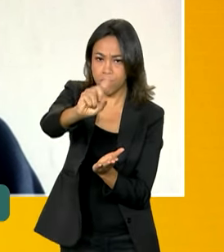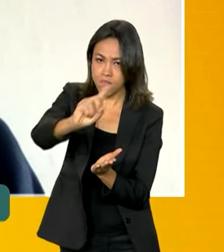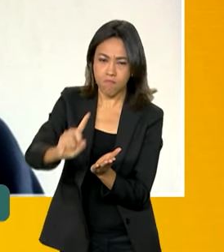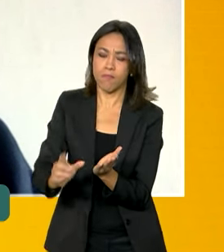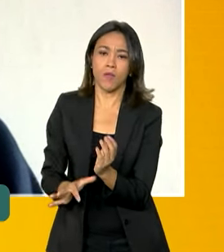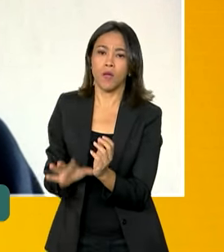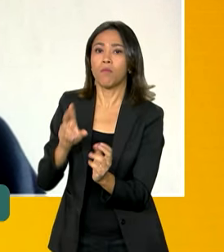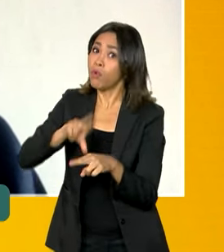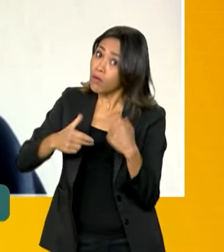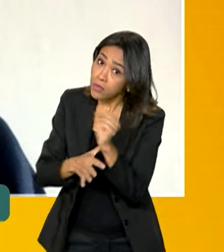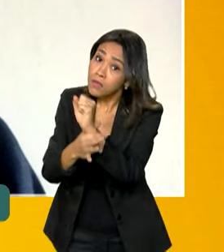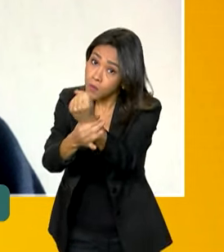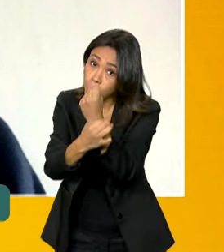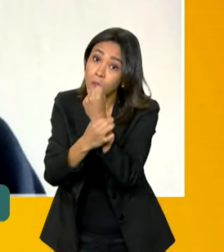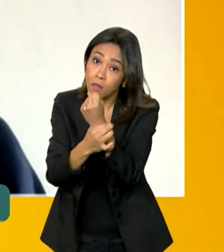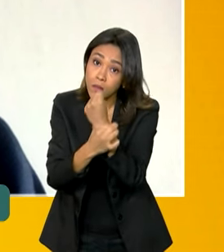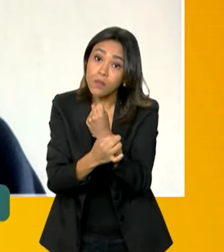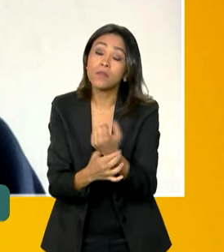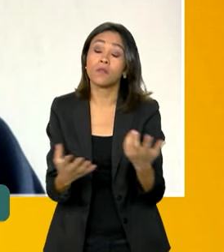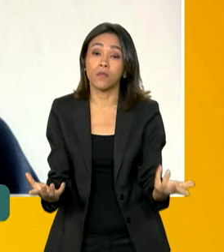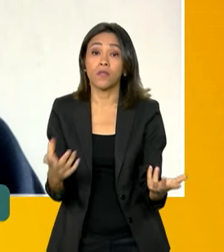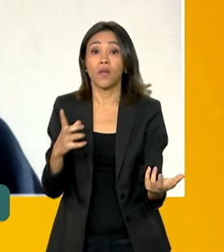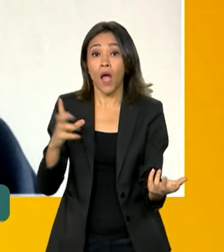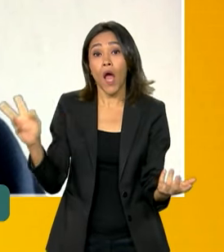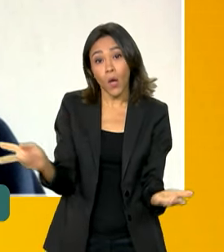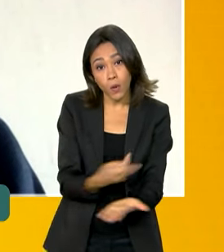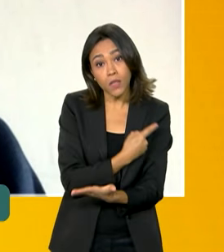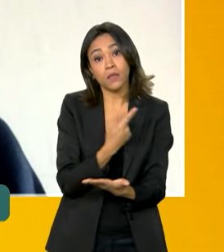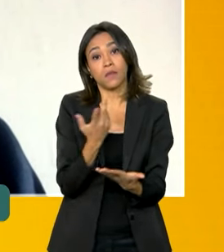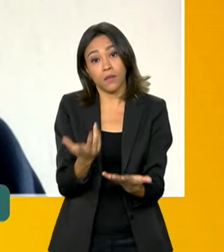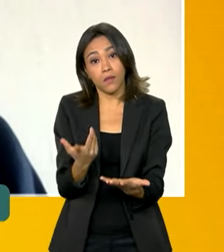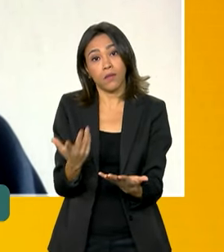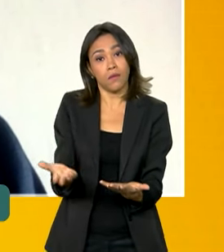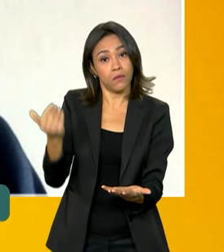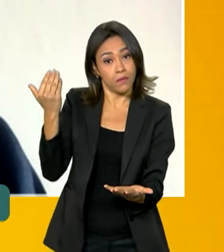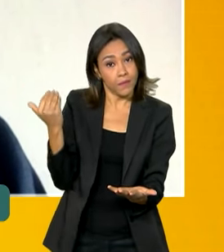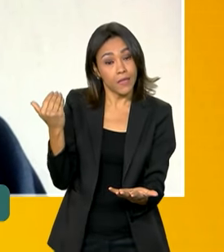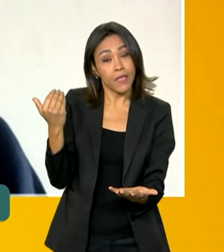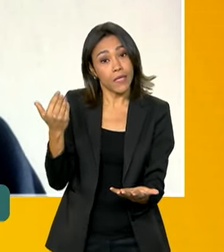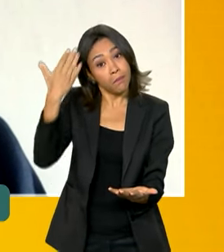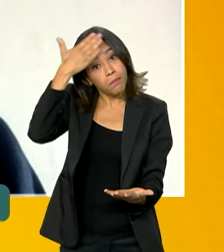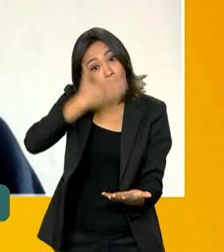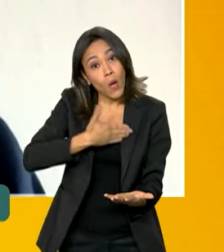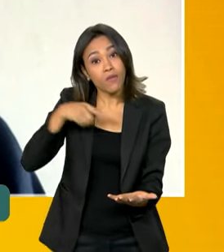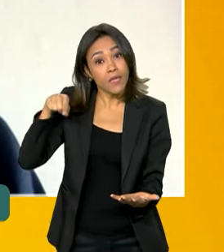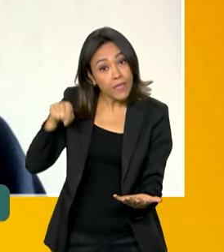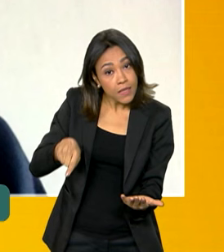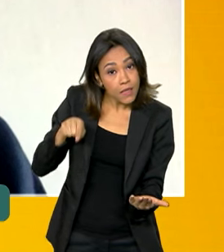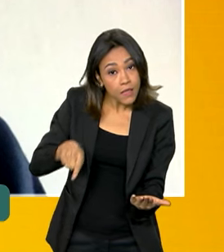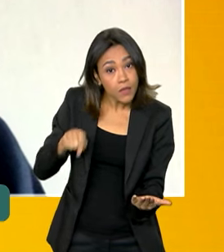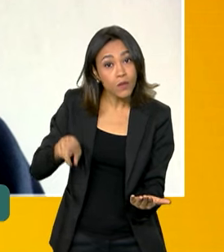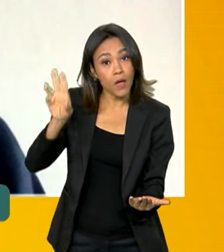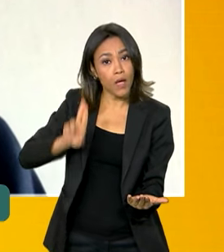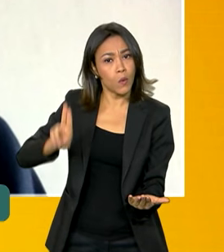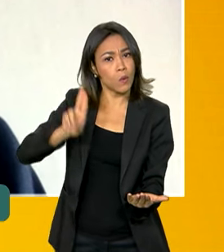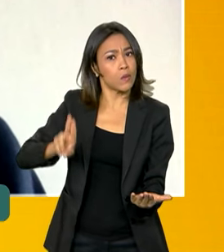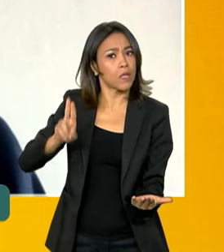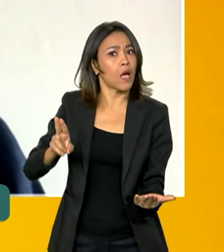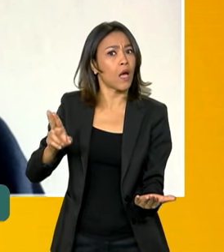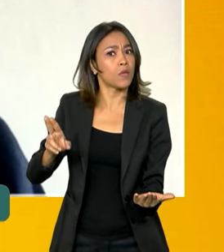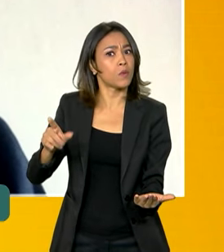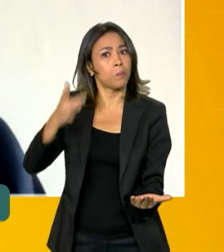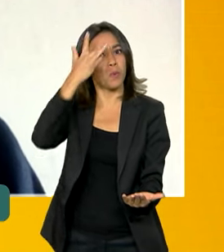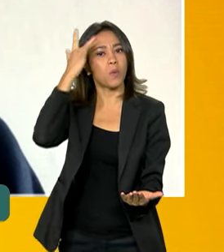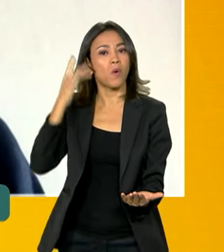segurança, nós temos diversos apontamentos dos órgãos de segurança federal que demonstram que isso era utilizado, principalmente